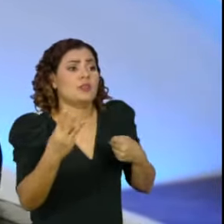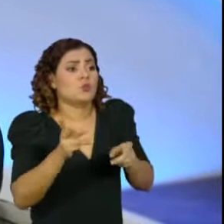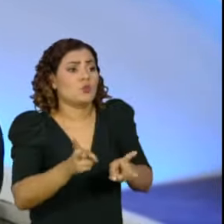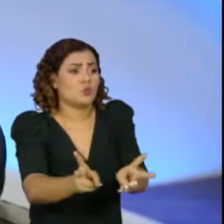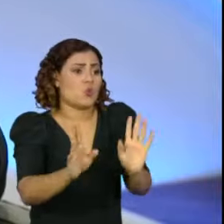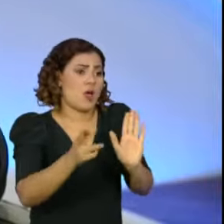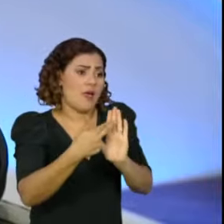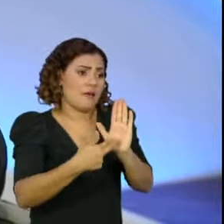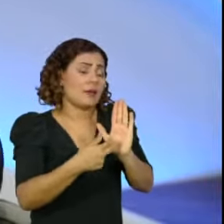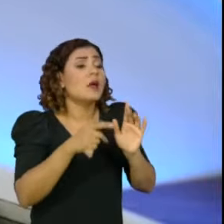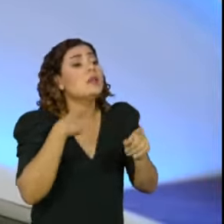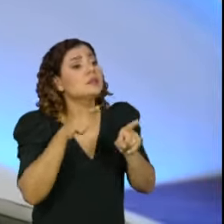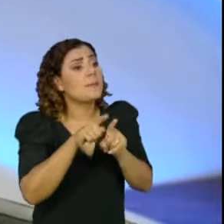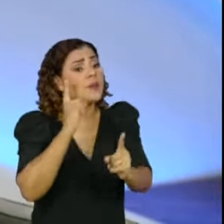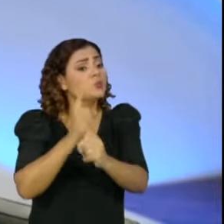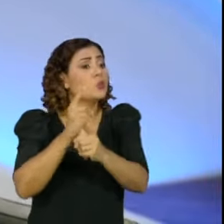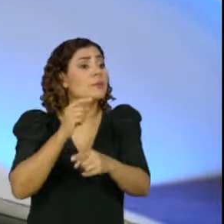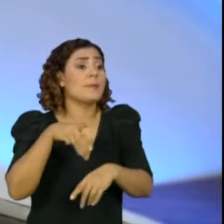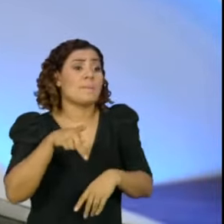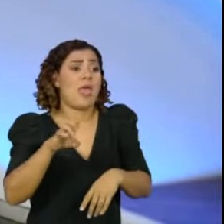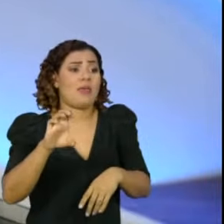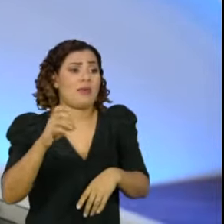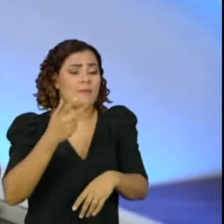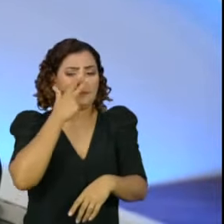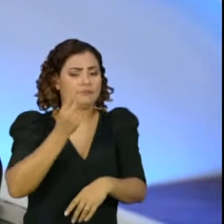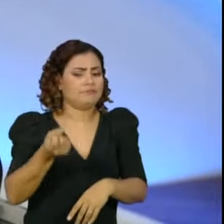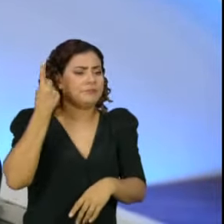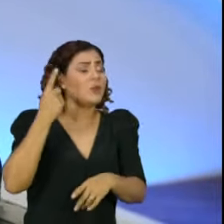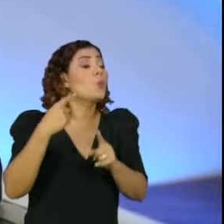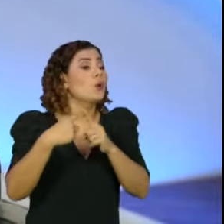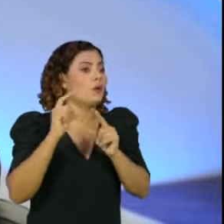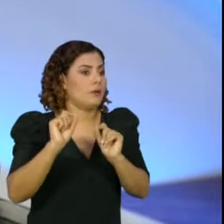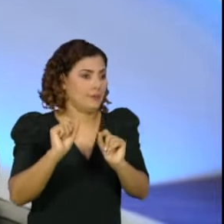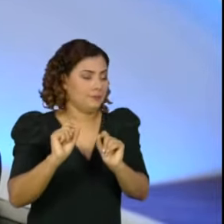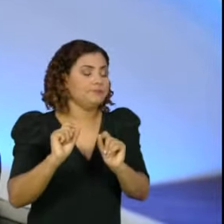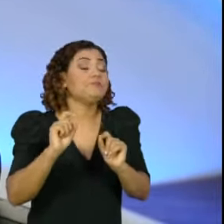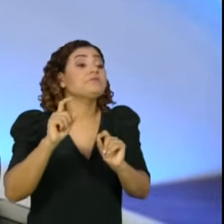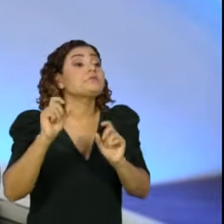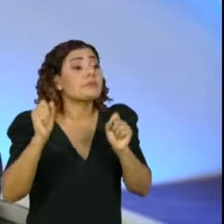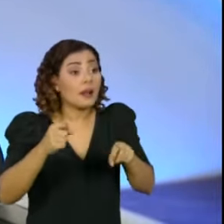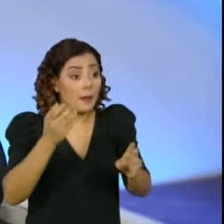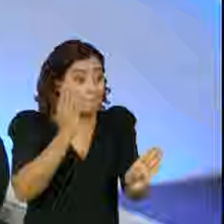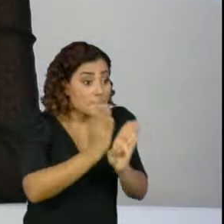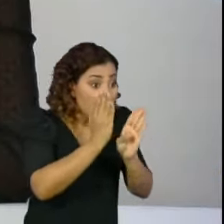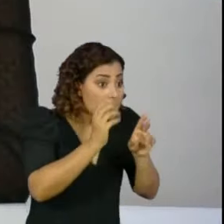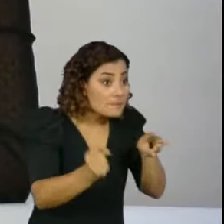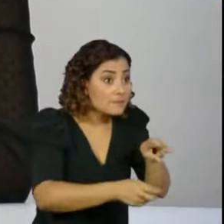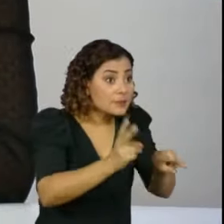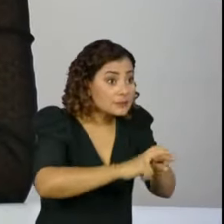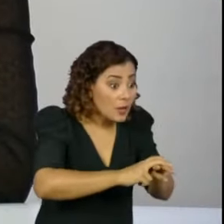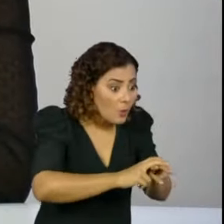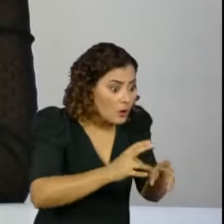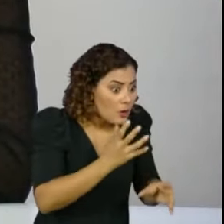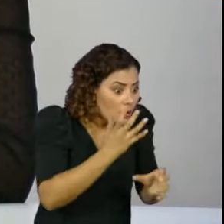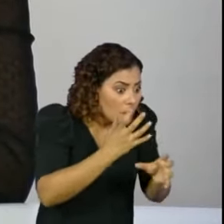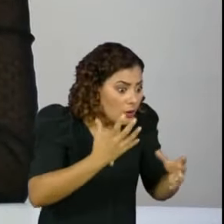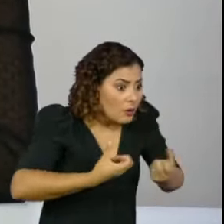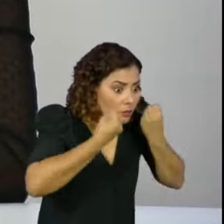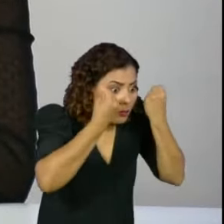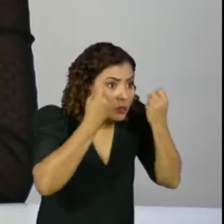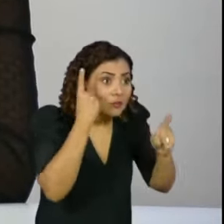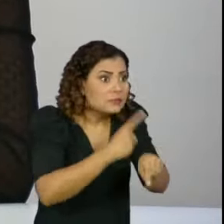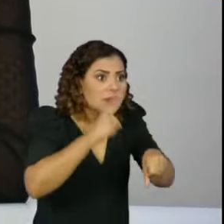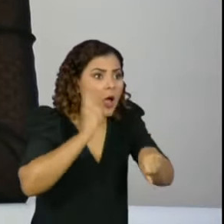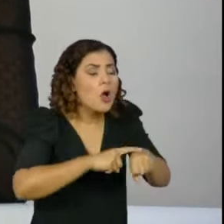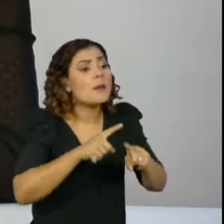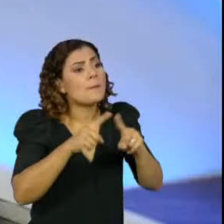E eu identifiquei também um outro equívoco na PEC, que é da possibilidade de conversão da prisão em flagrante em prisão preventiva, quando nós sabemos que